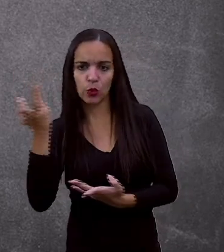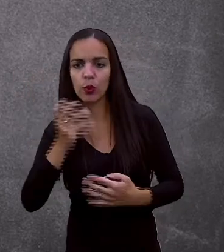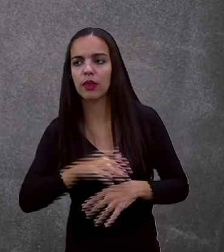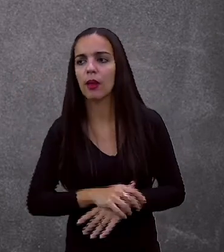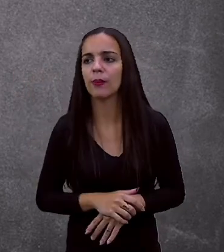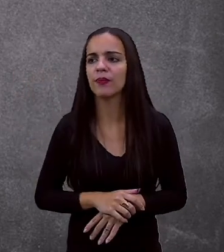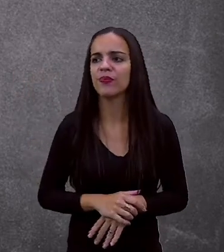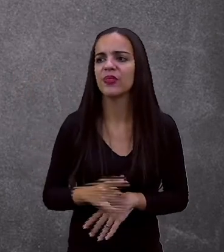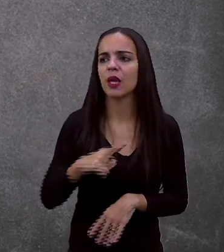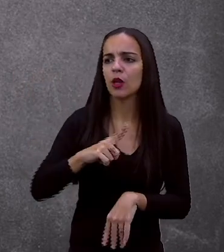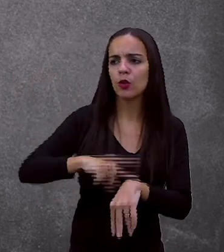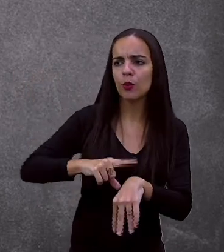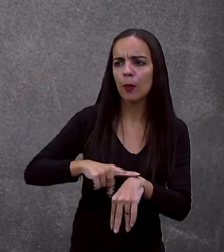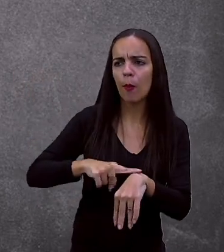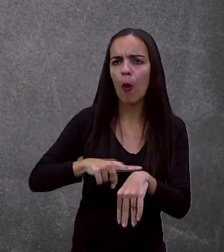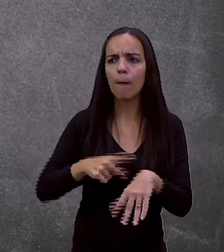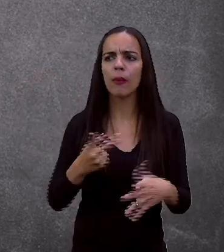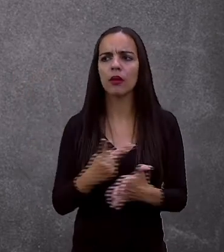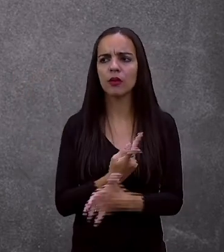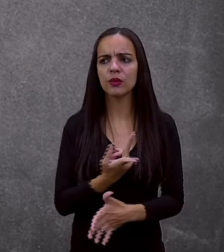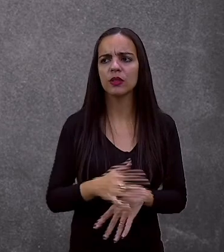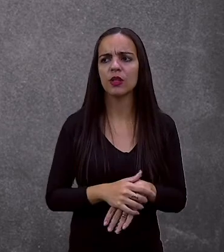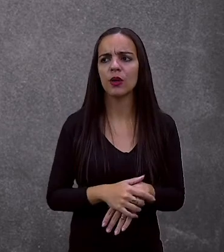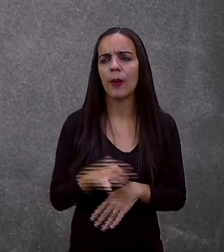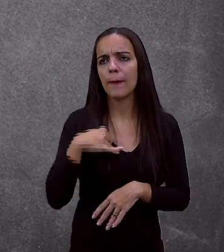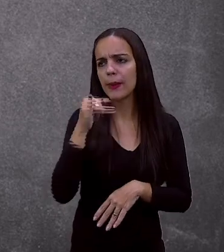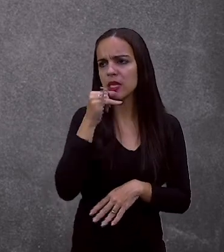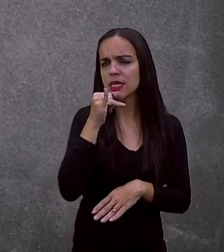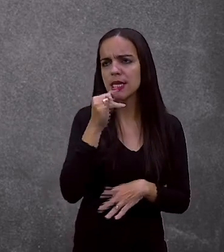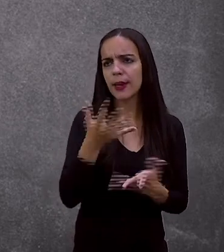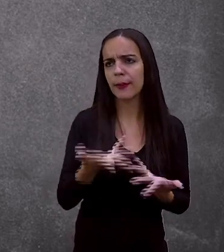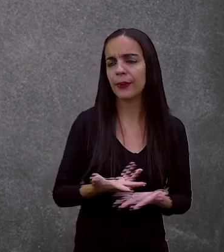O clímax. Que é aquele momento. De maior.